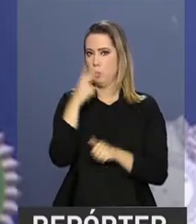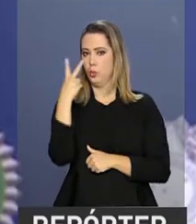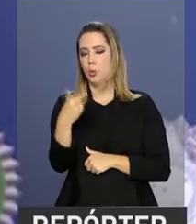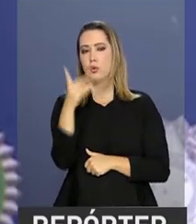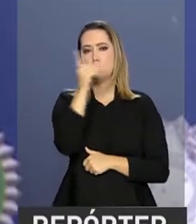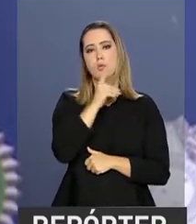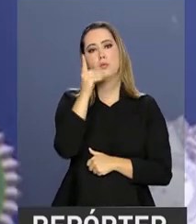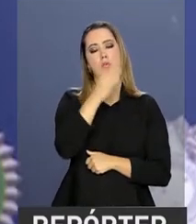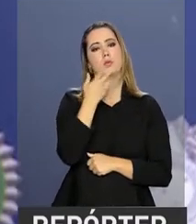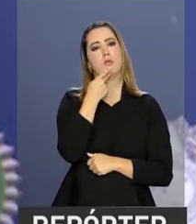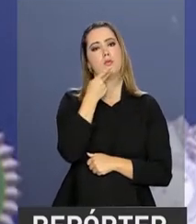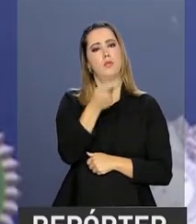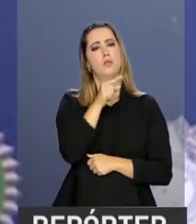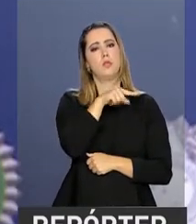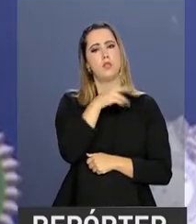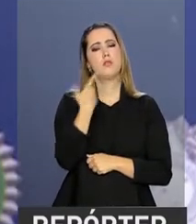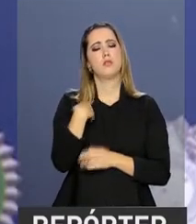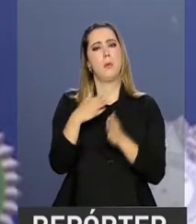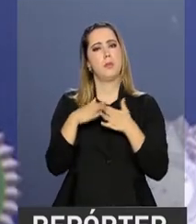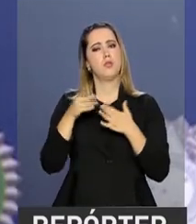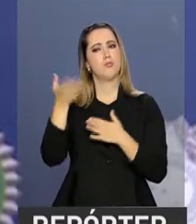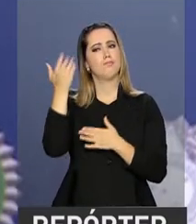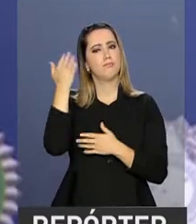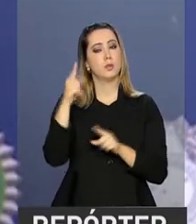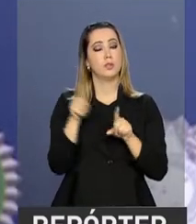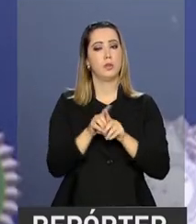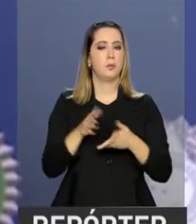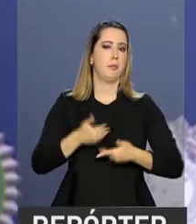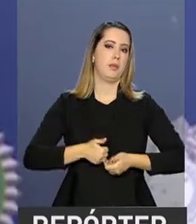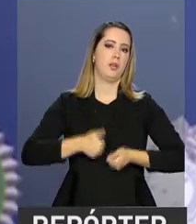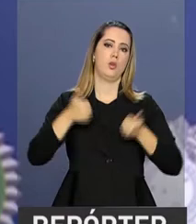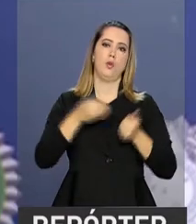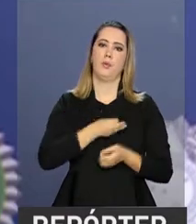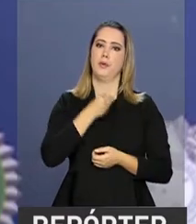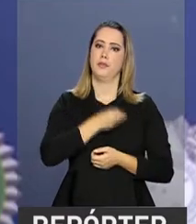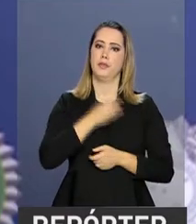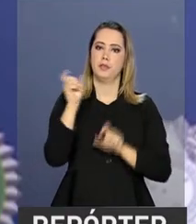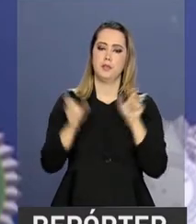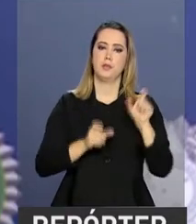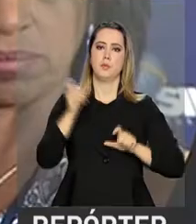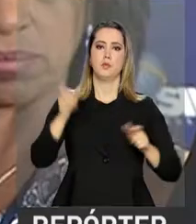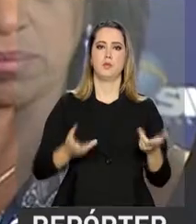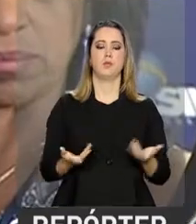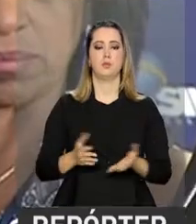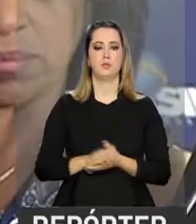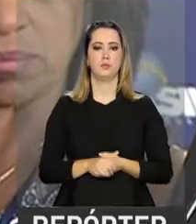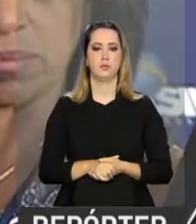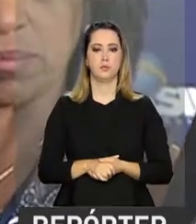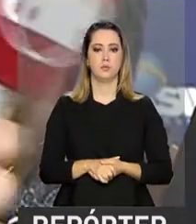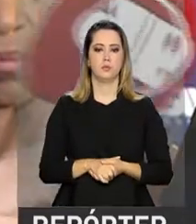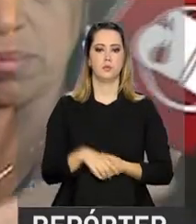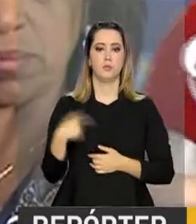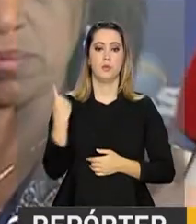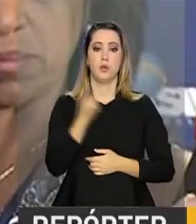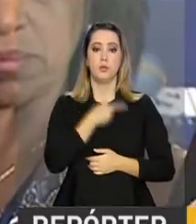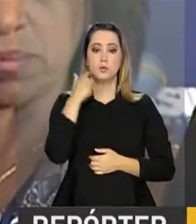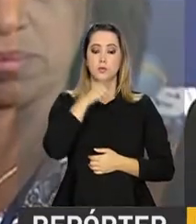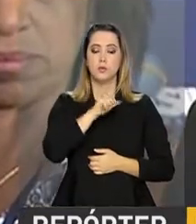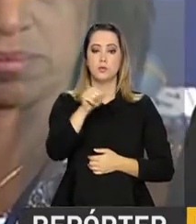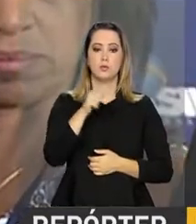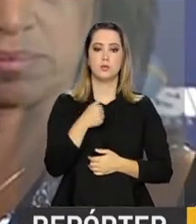Mendonça Filho, este era um pedido antigo e vai trazer mais conforto e comodidade aos candidatos. Na verdade, a gente conseguiu,